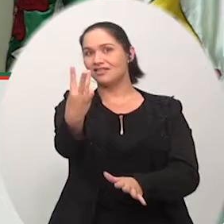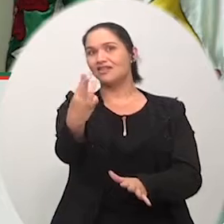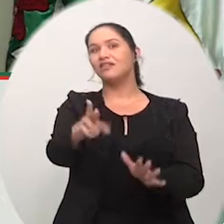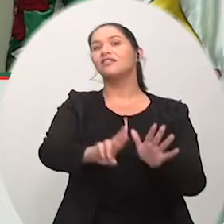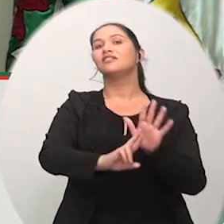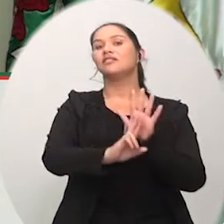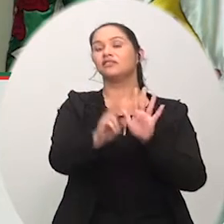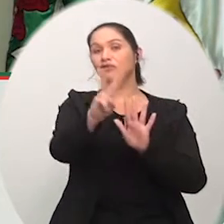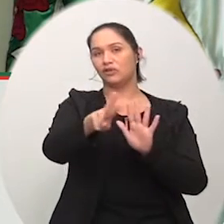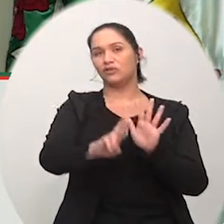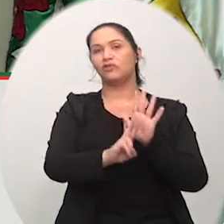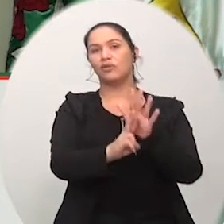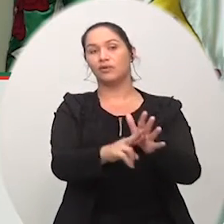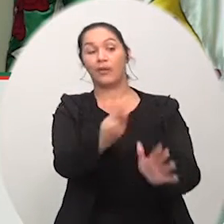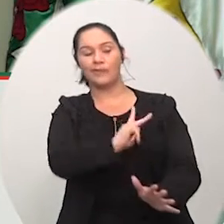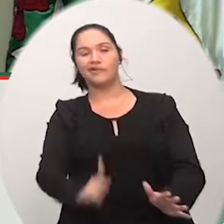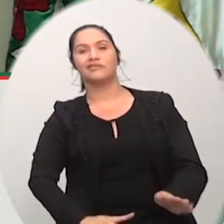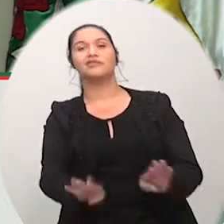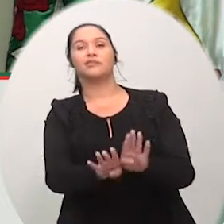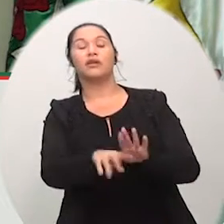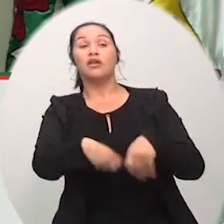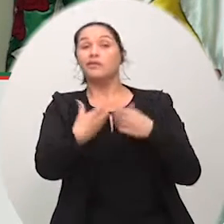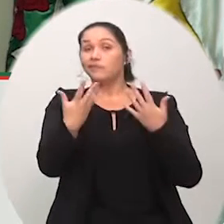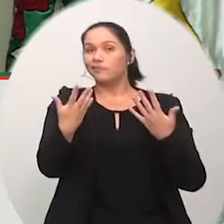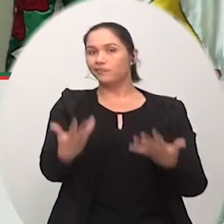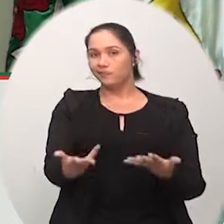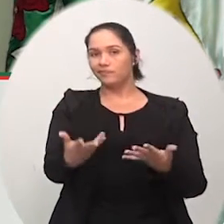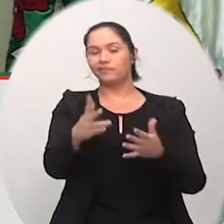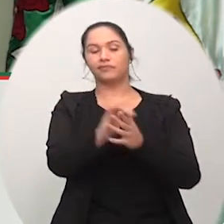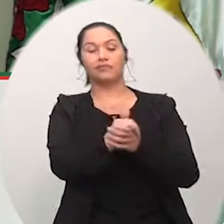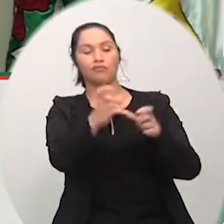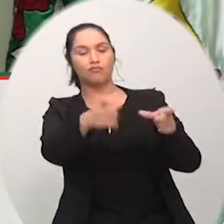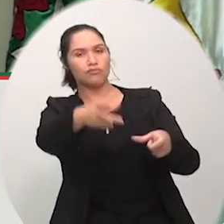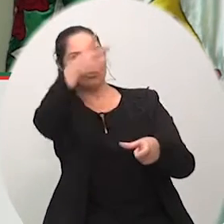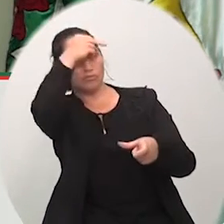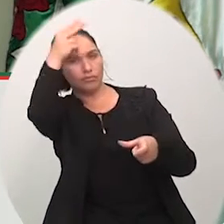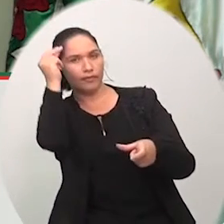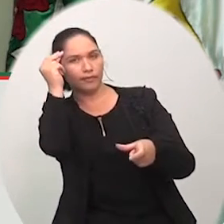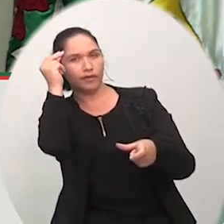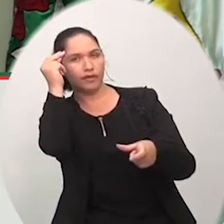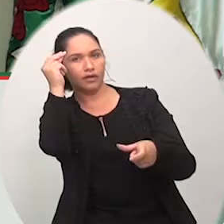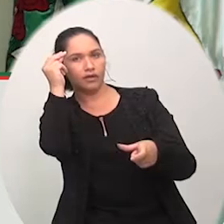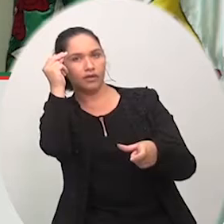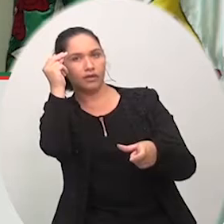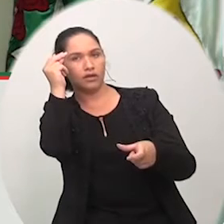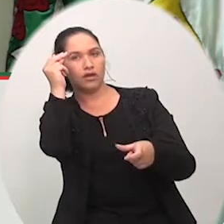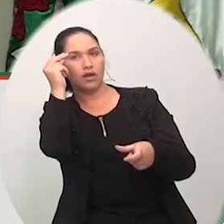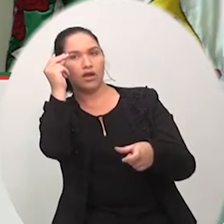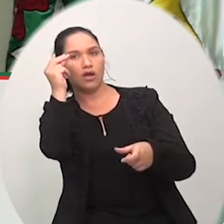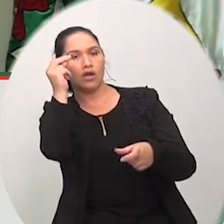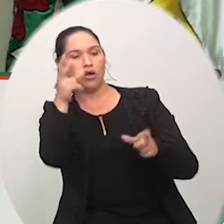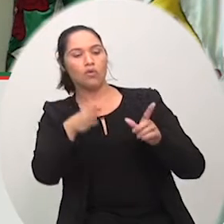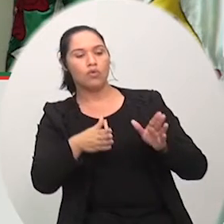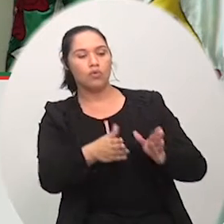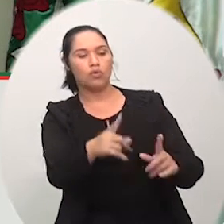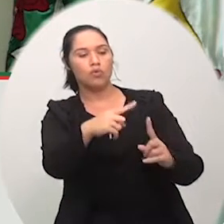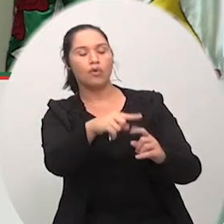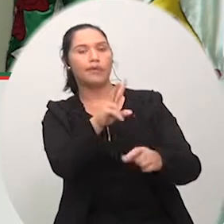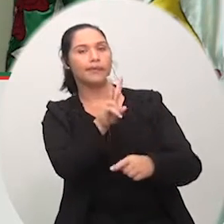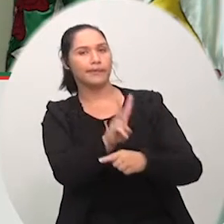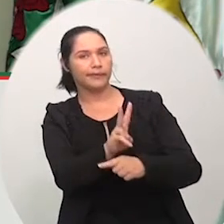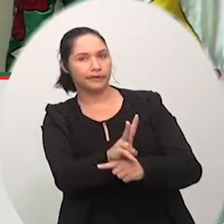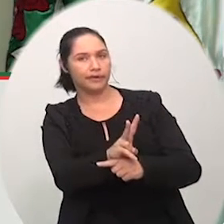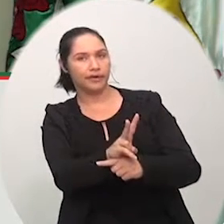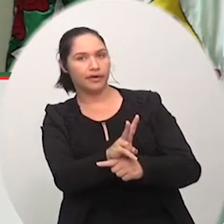representar lá para não deixar isso acontecer. A questão da prefeitura administrar o cemitério, vereador Toninho, se é para